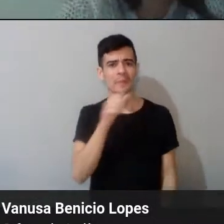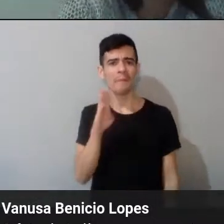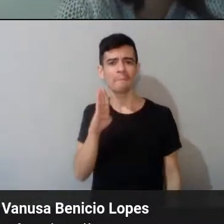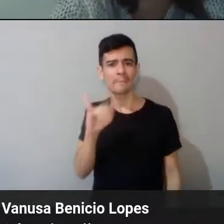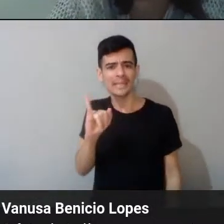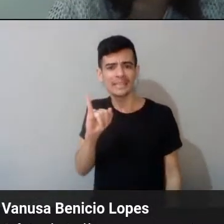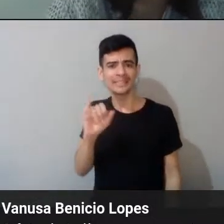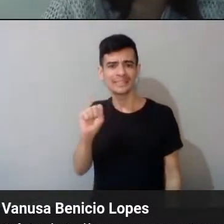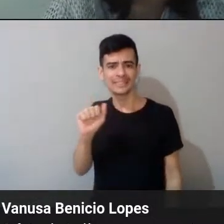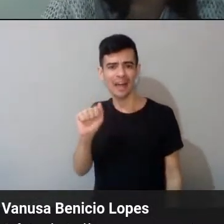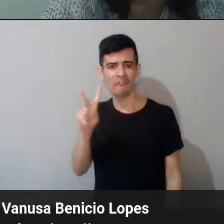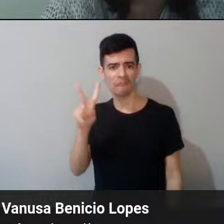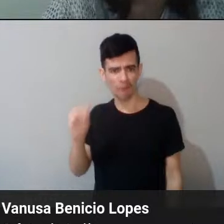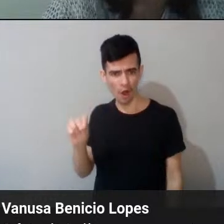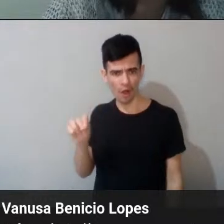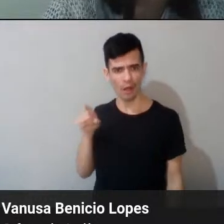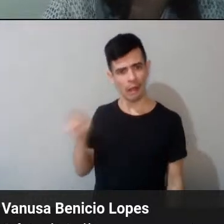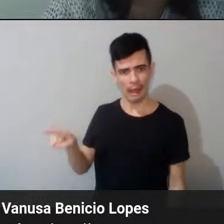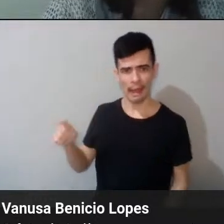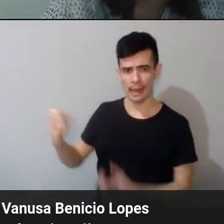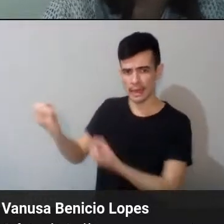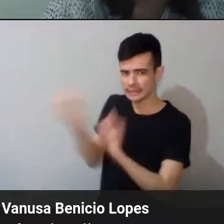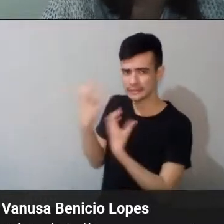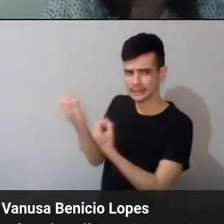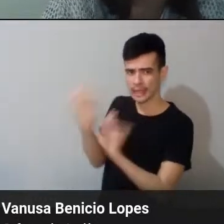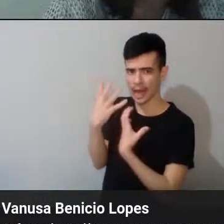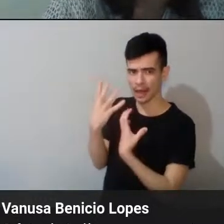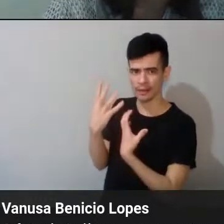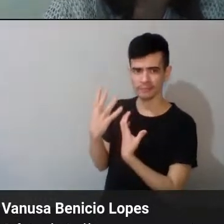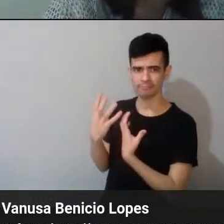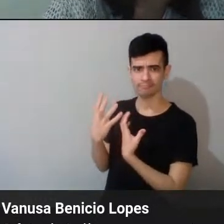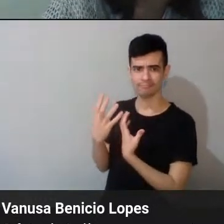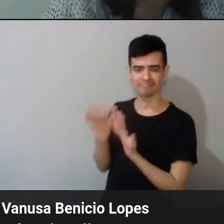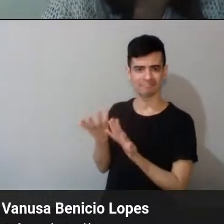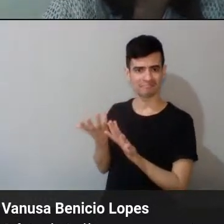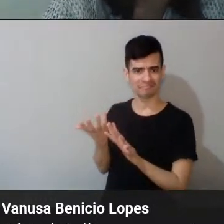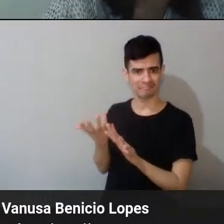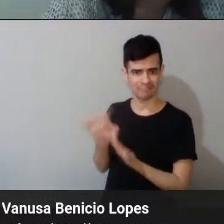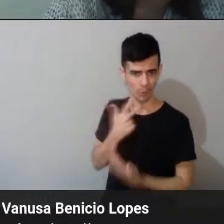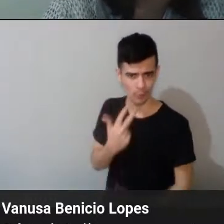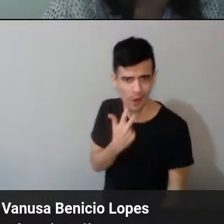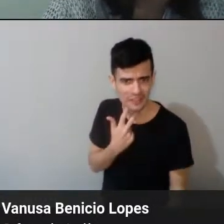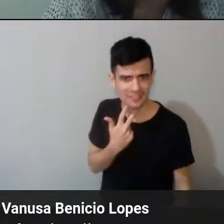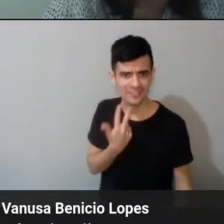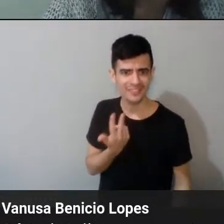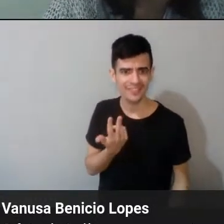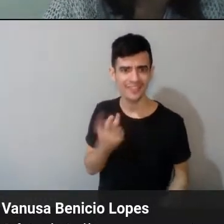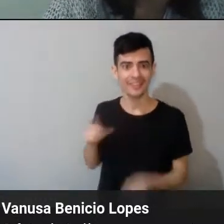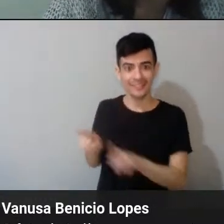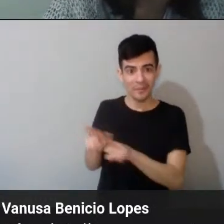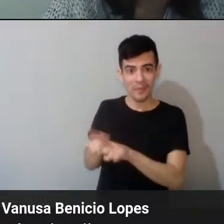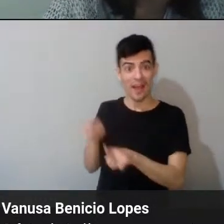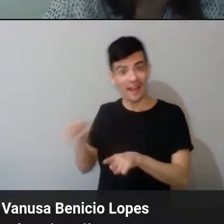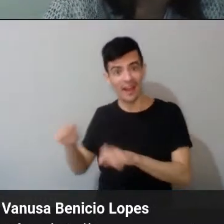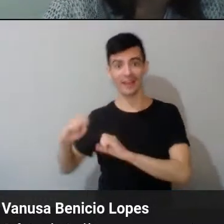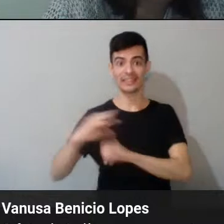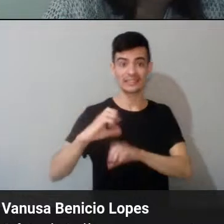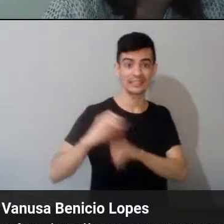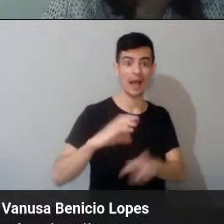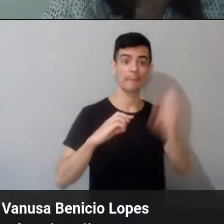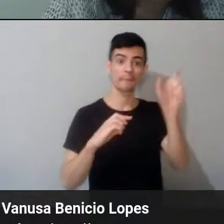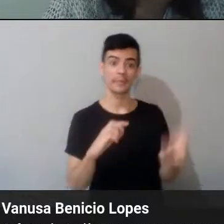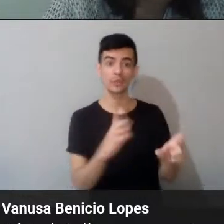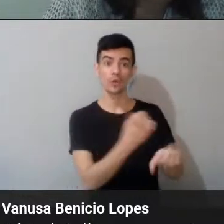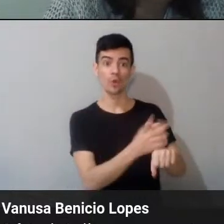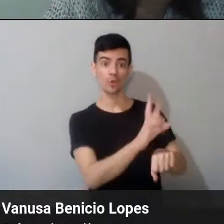dava para ela ensinar alguma coisa para um doutor? Com certeza. Eu fico me perguntando sobre isso. E aí, ela não poderia falar, ela não